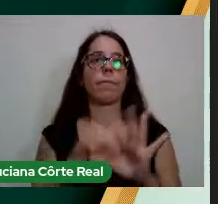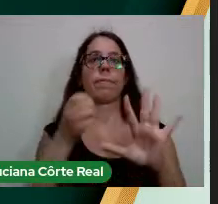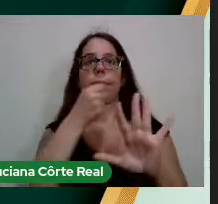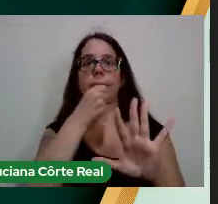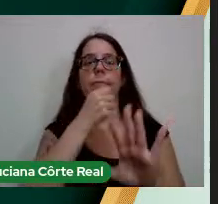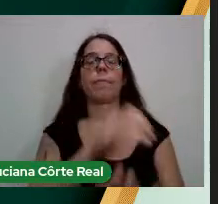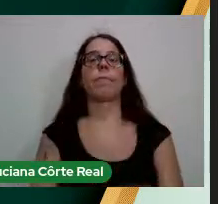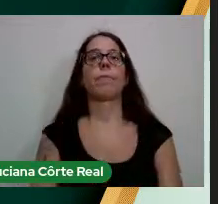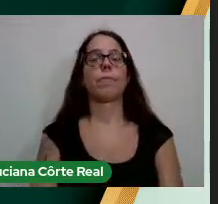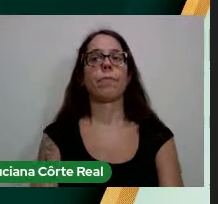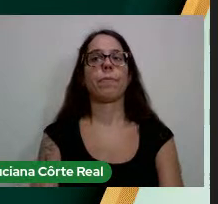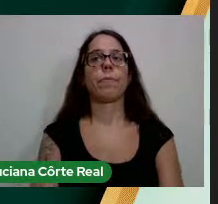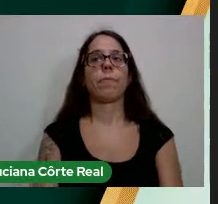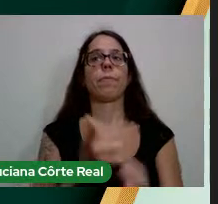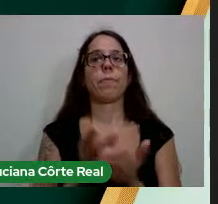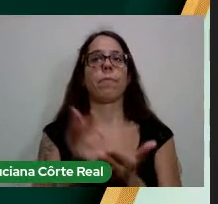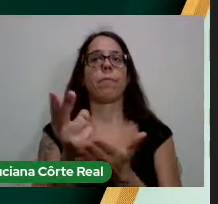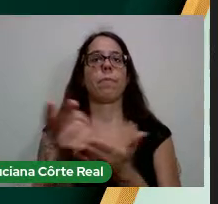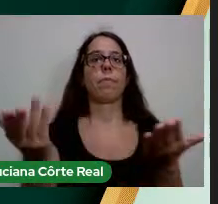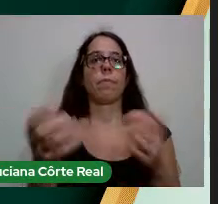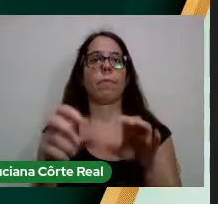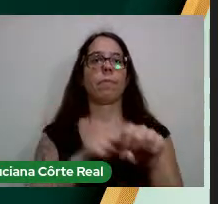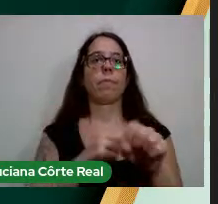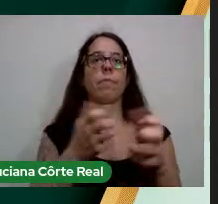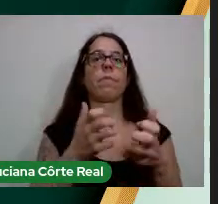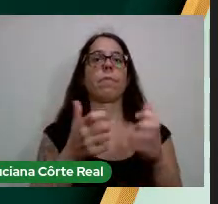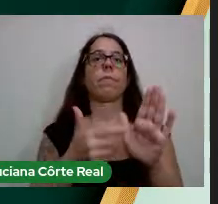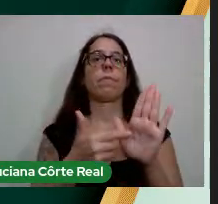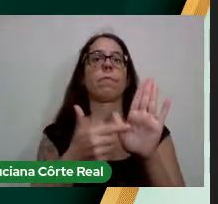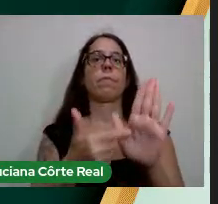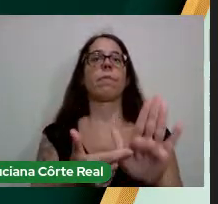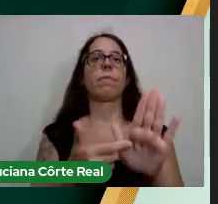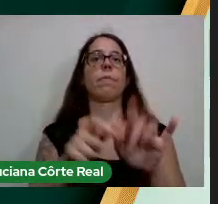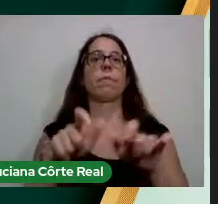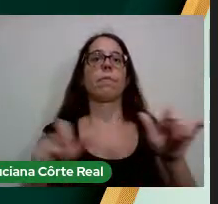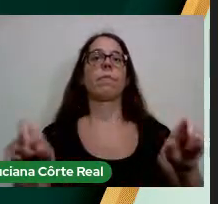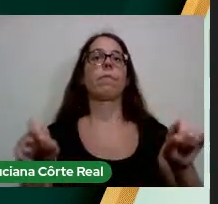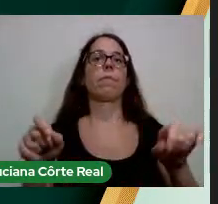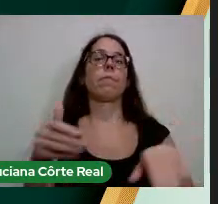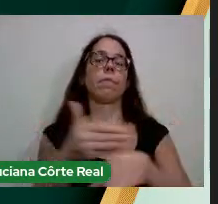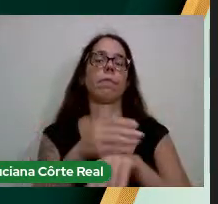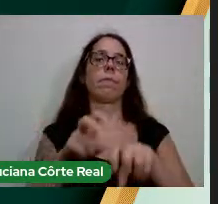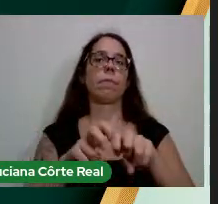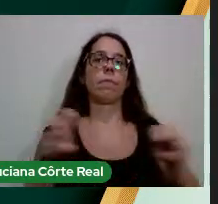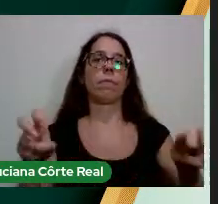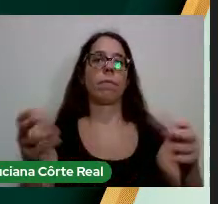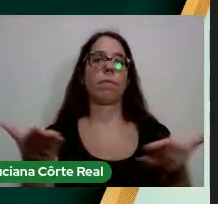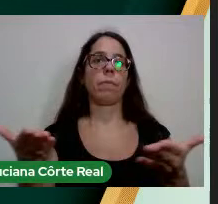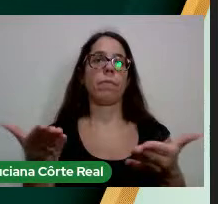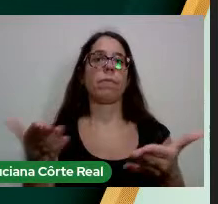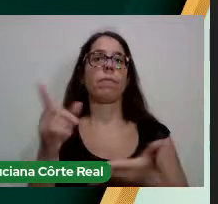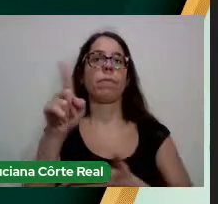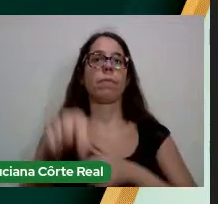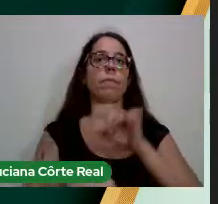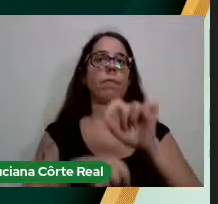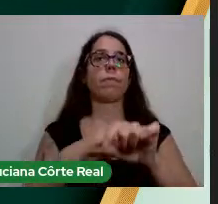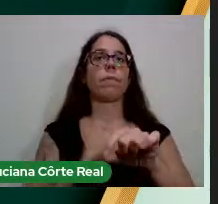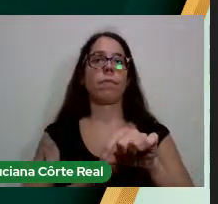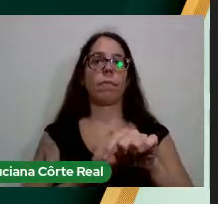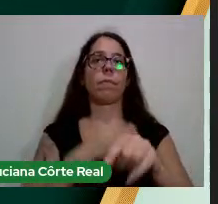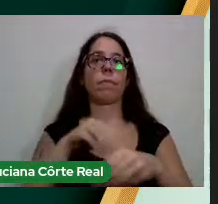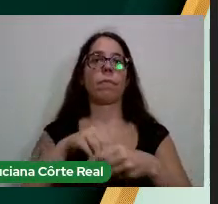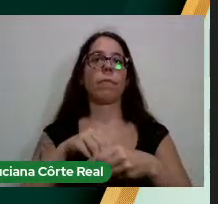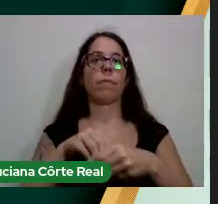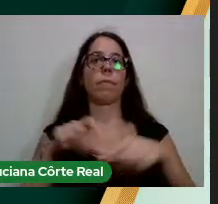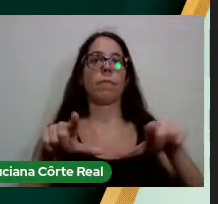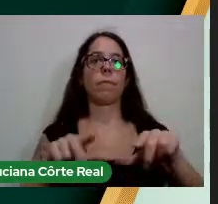Dando continuidade à cerimônia, gostaríamos de apresentar os membros da mesa de honra que já estão nesta sala virtual desta